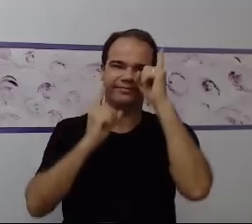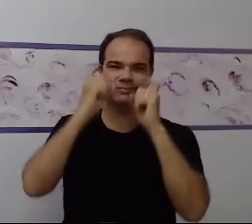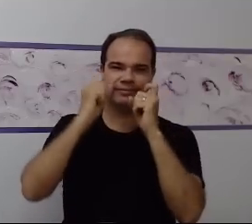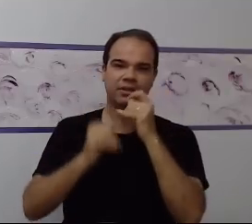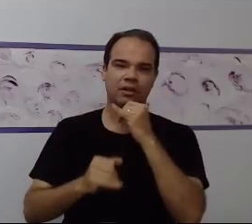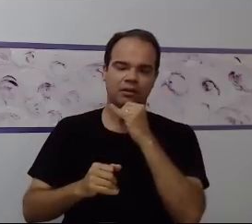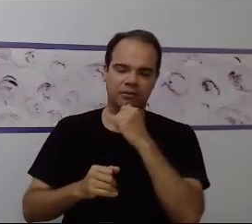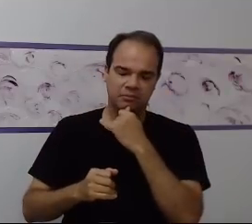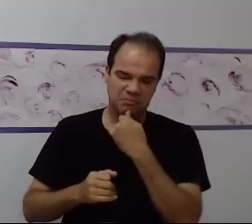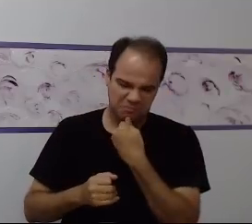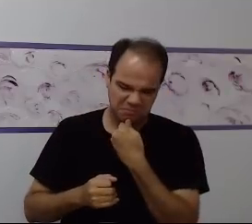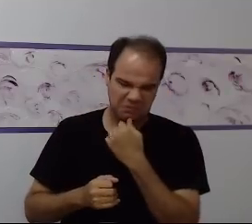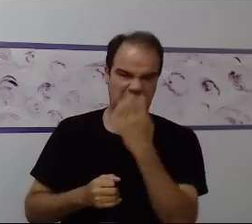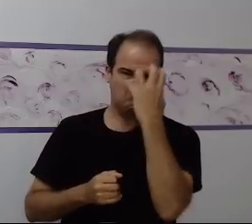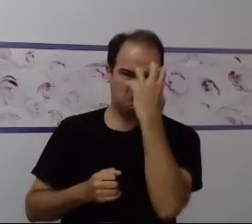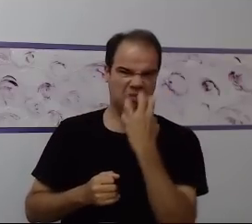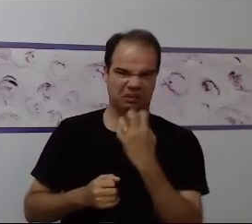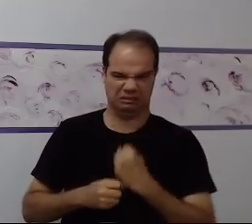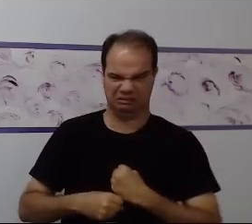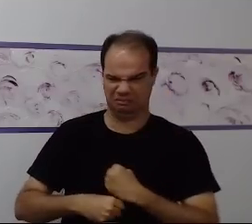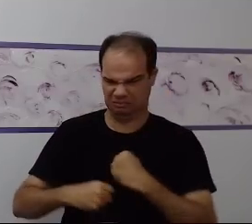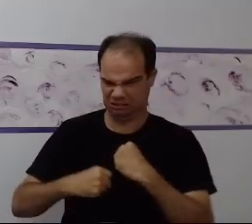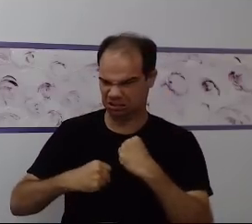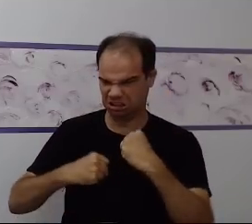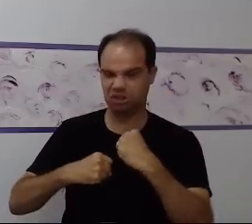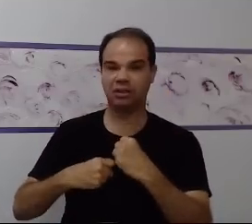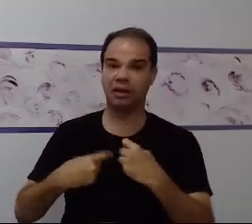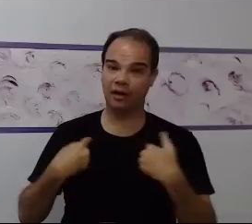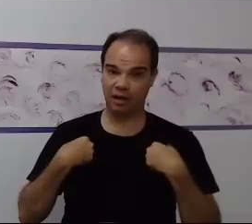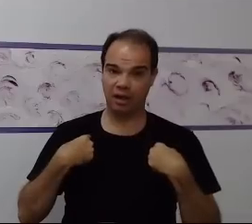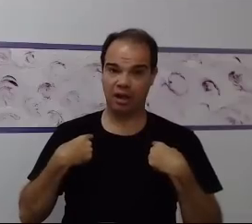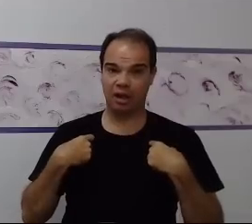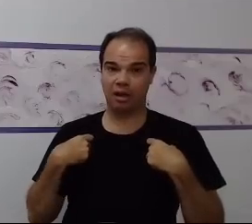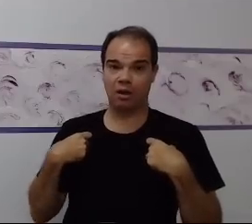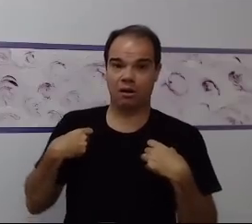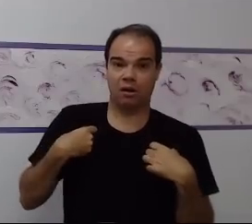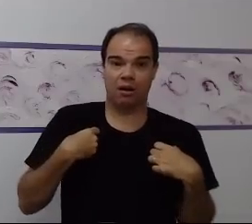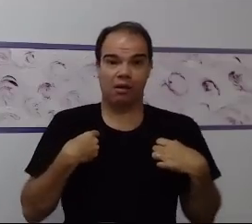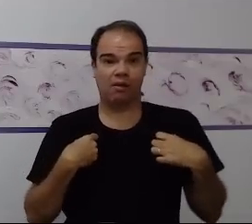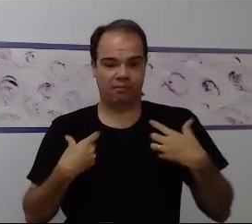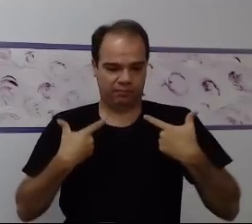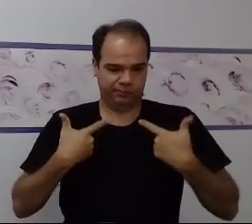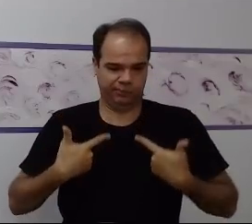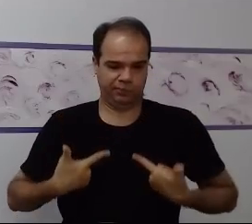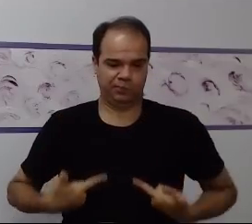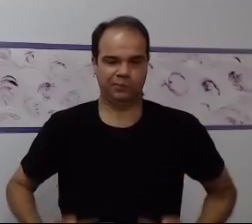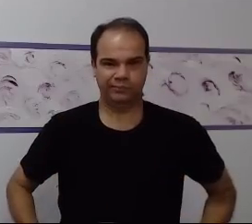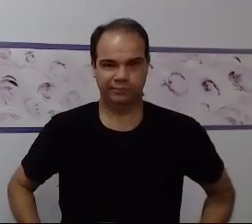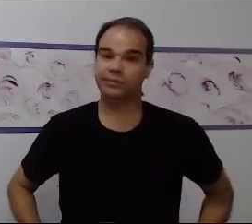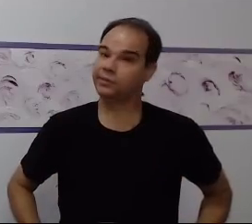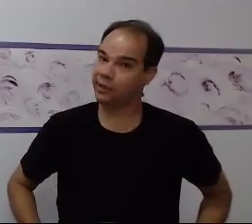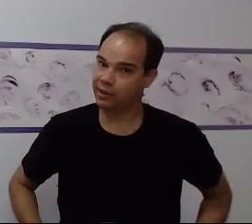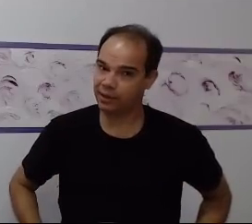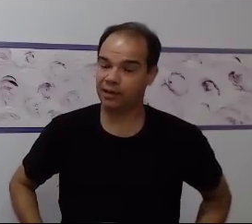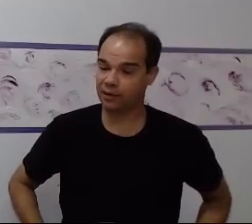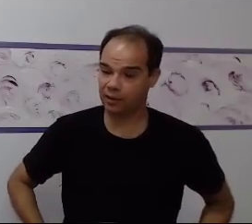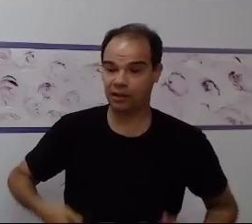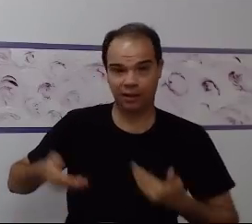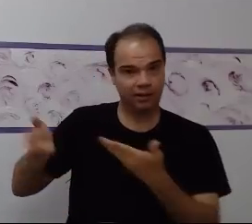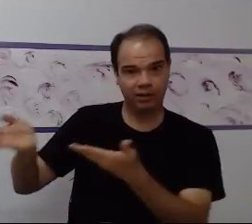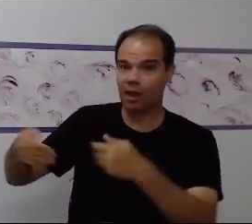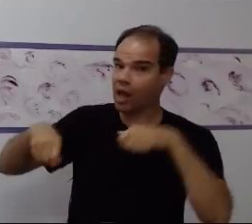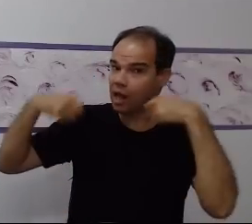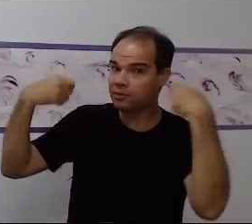triste, se eu estou bravo. Então, o nosso corpo fala como um todo. Então, eu preciso considerar isso para essa criança